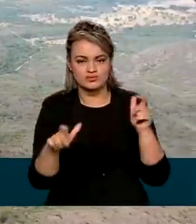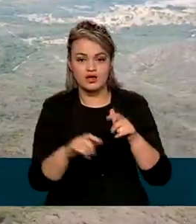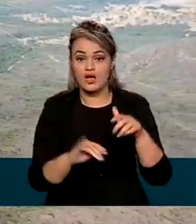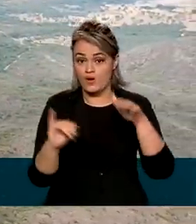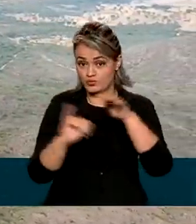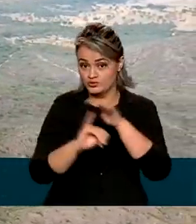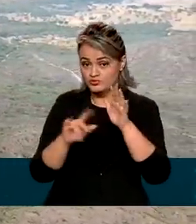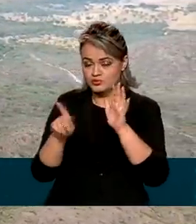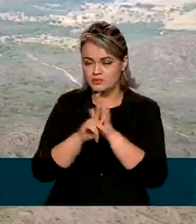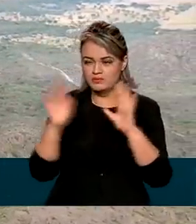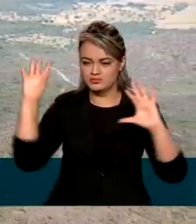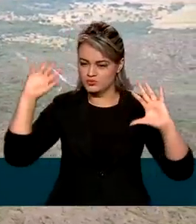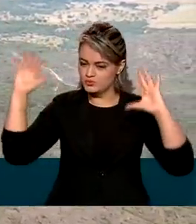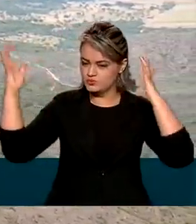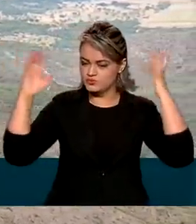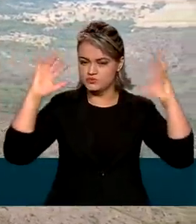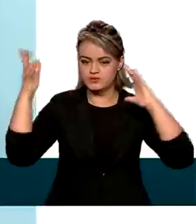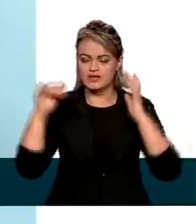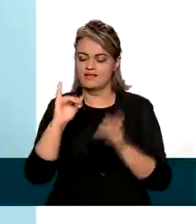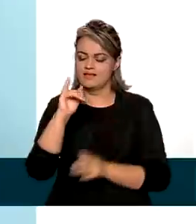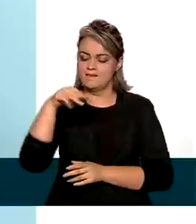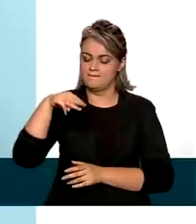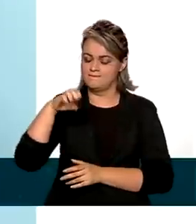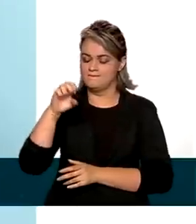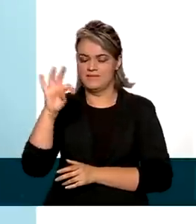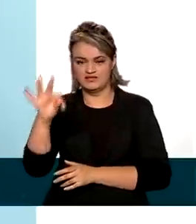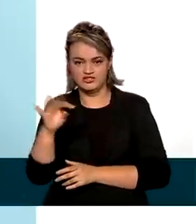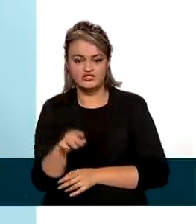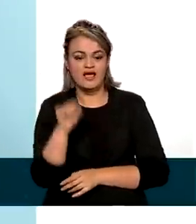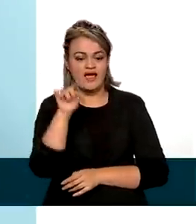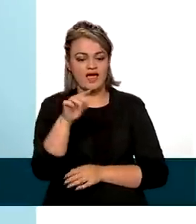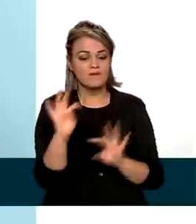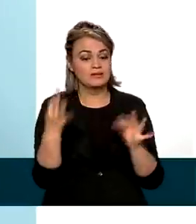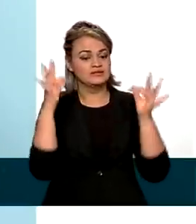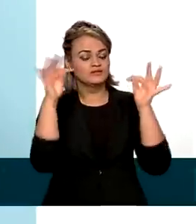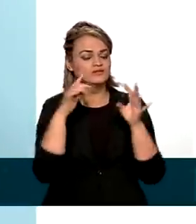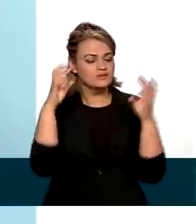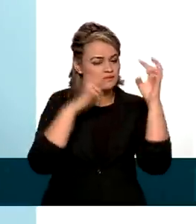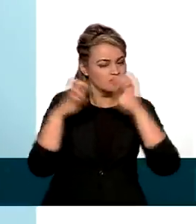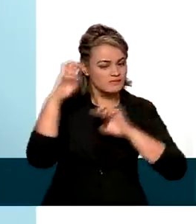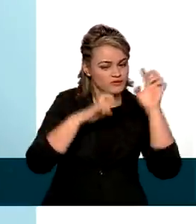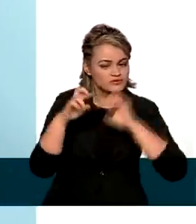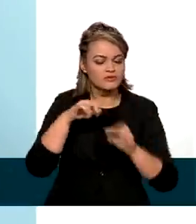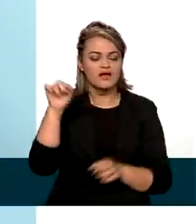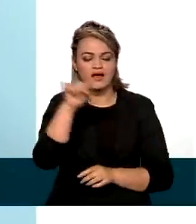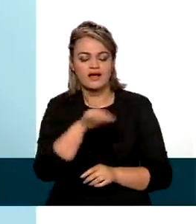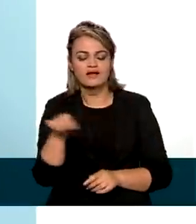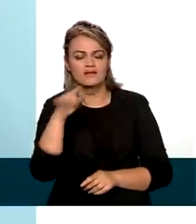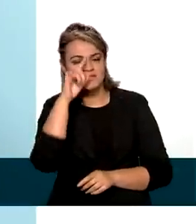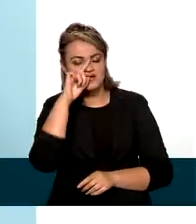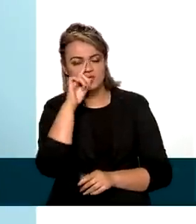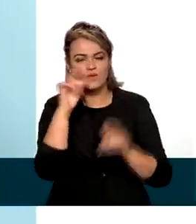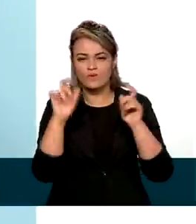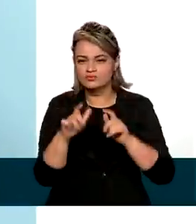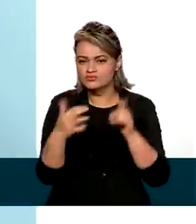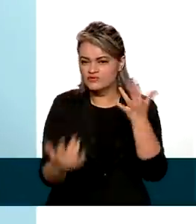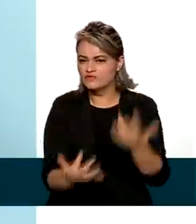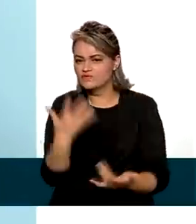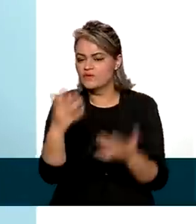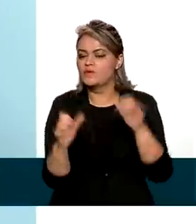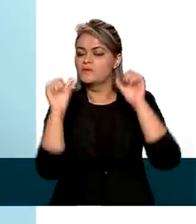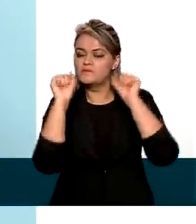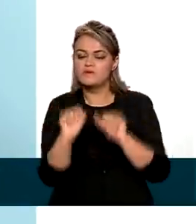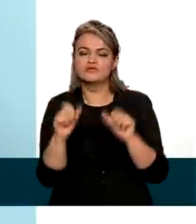Nacional de Meteorologia, IMET, é uma tecnologia digital para monitorar e divulgar os locais com maior